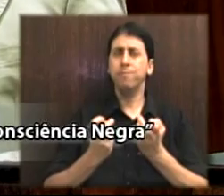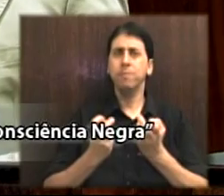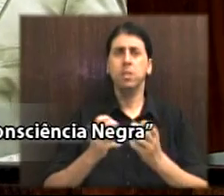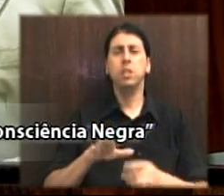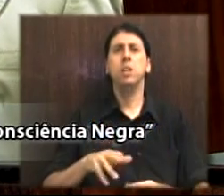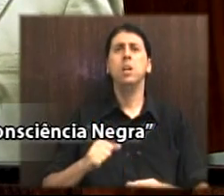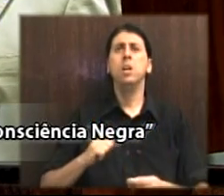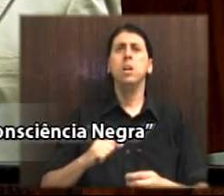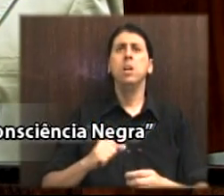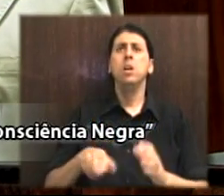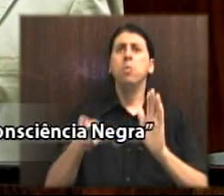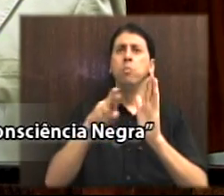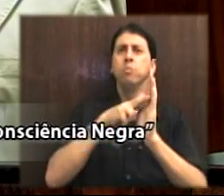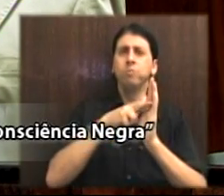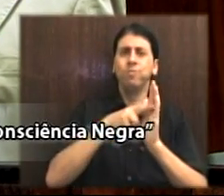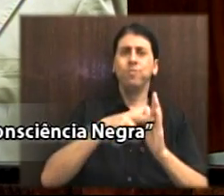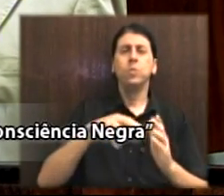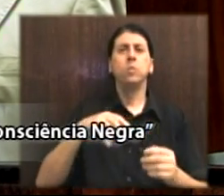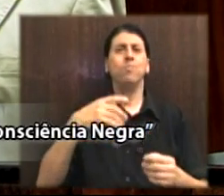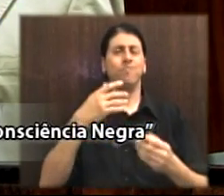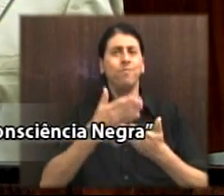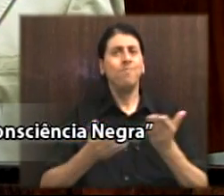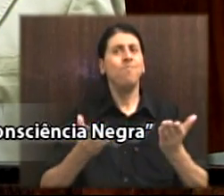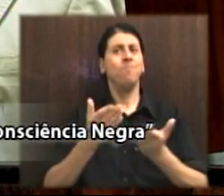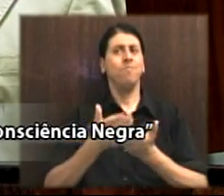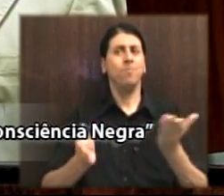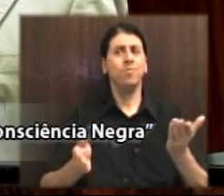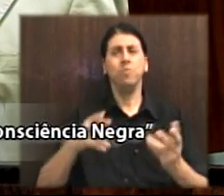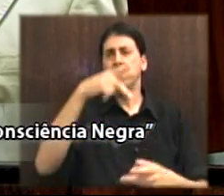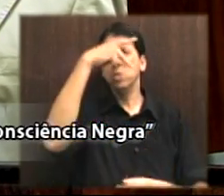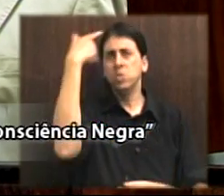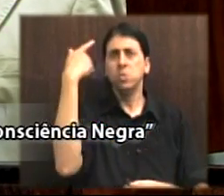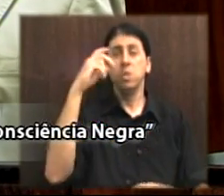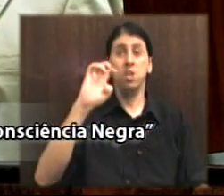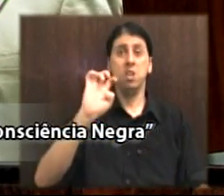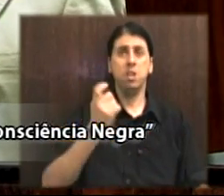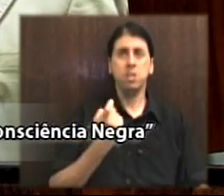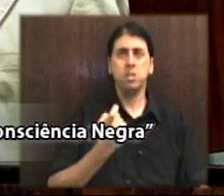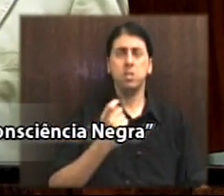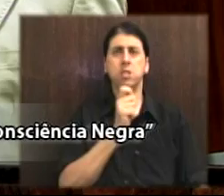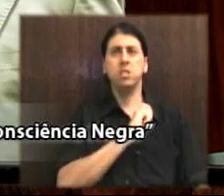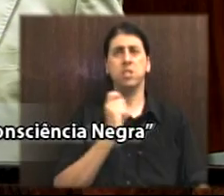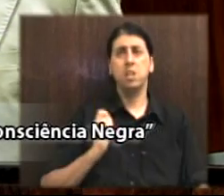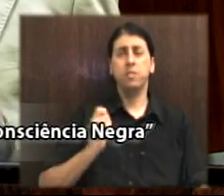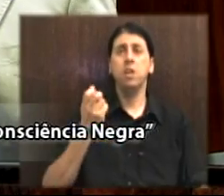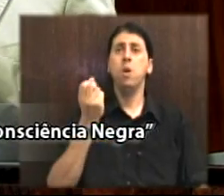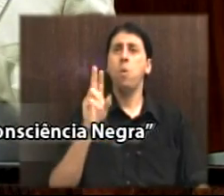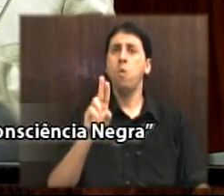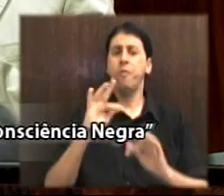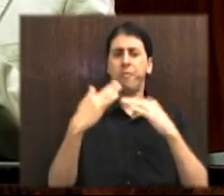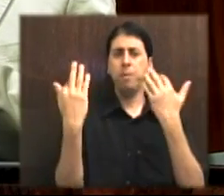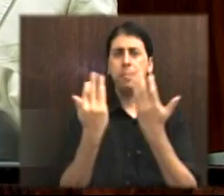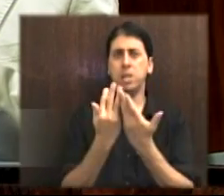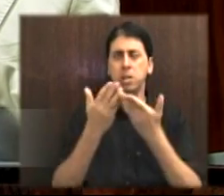tanto para as pessoas ex-escravas como para os seus descendentes.